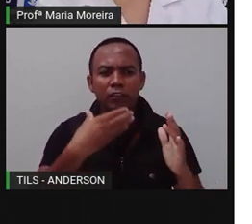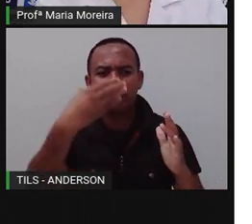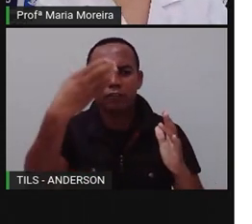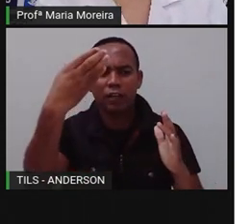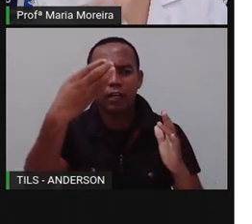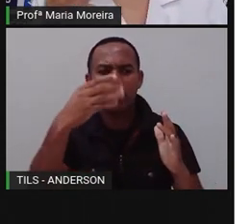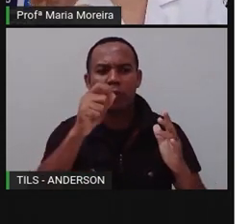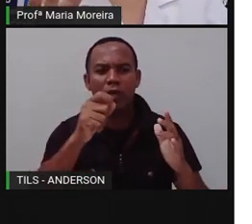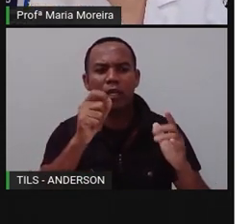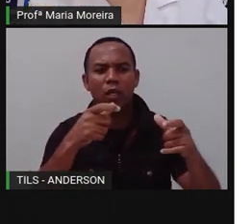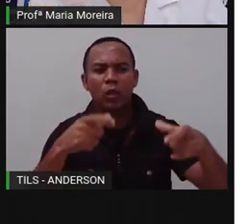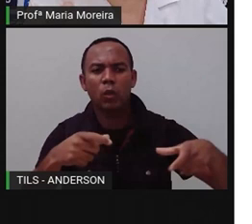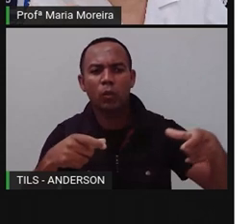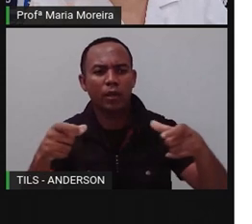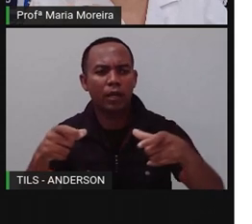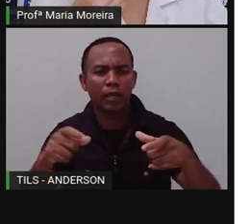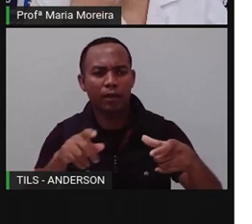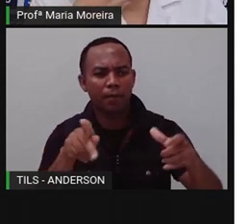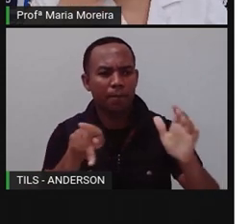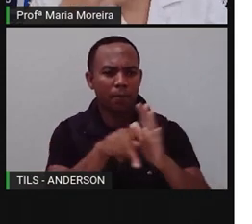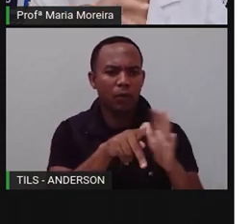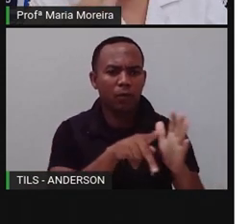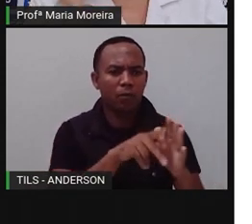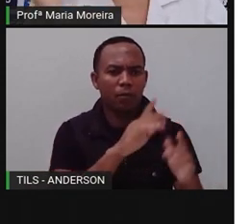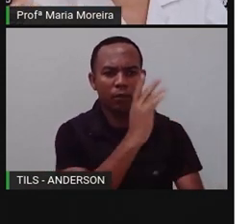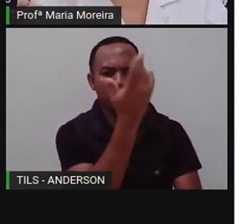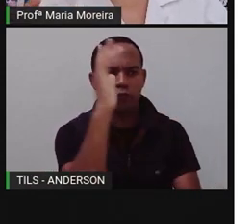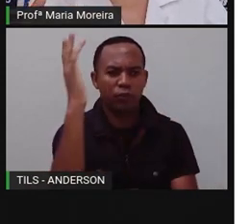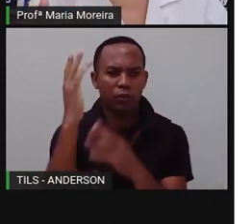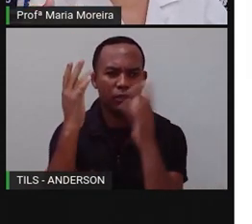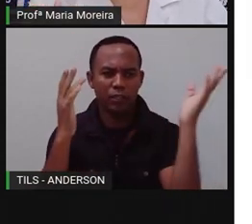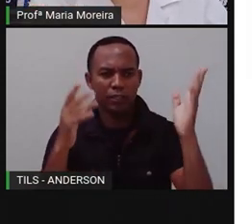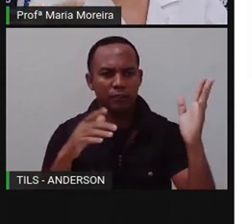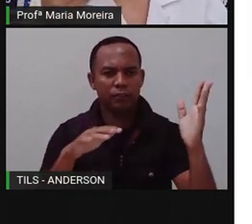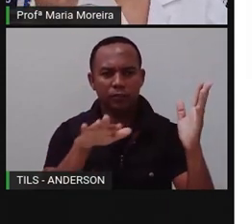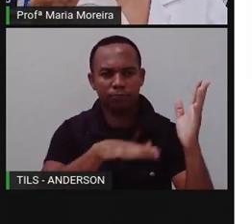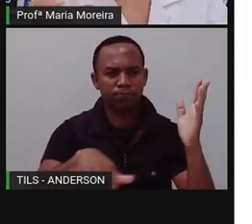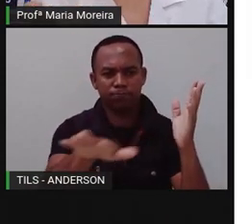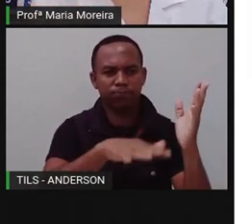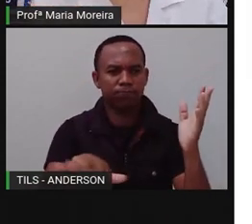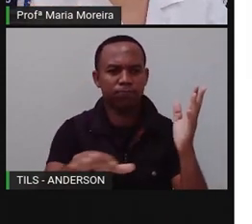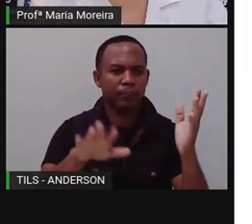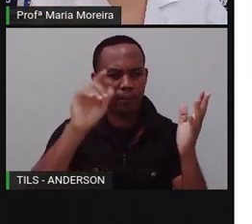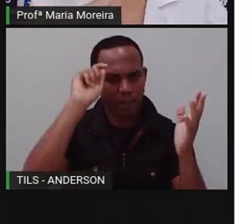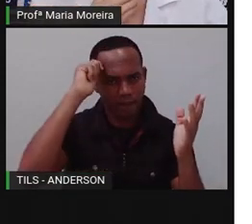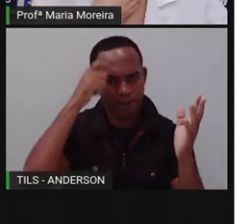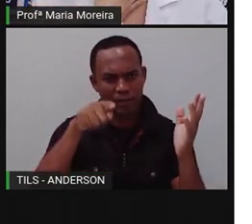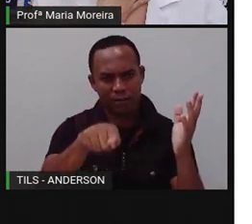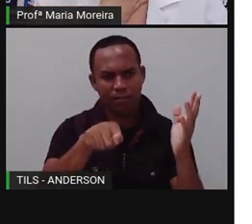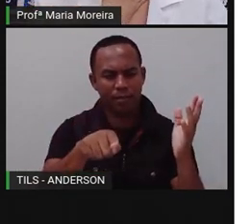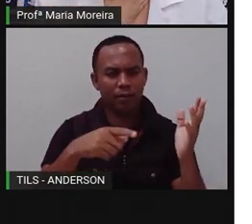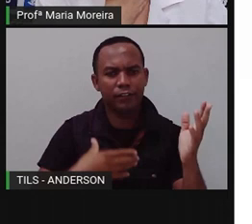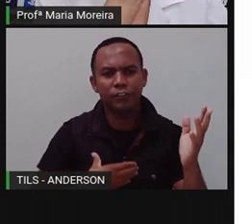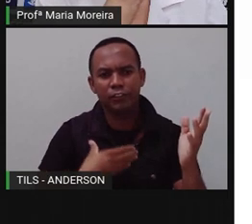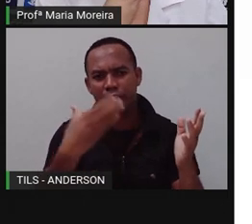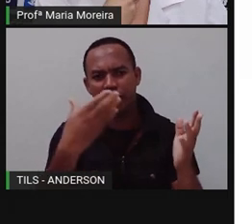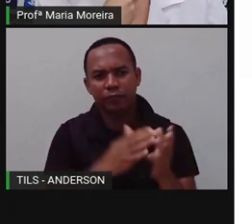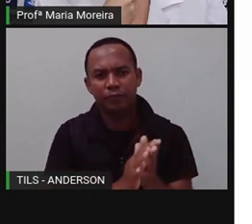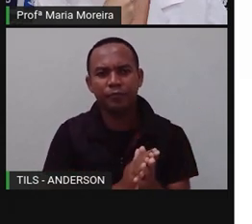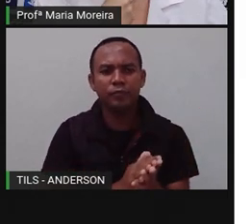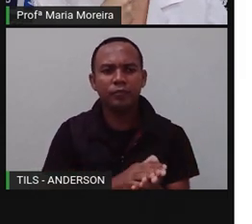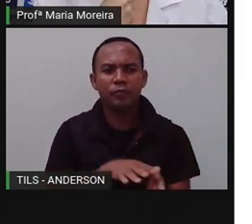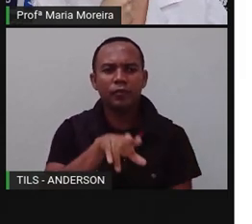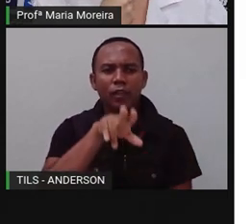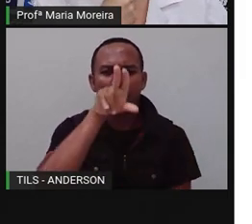As savanas. A gente tem aqui, no caso, flor, que seria uma espécie de floresta africana. Temos aqui, né? O que algumas pessoas chamam de loura ou